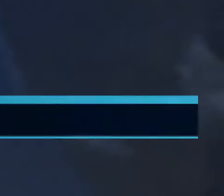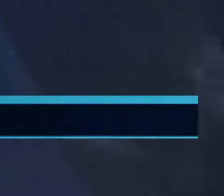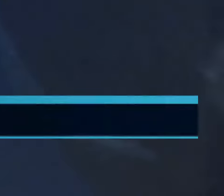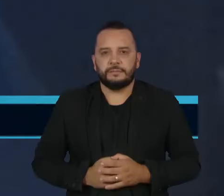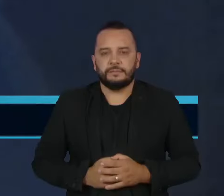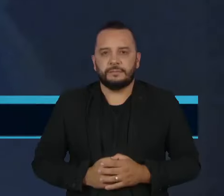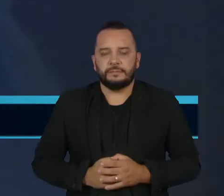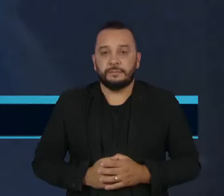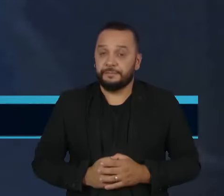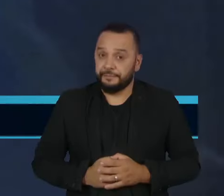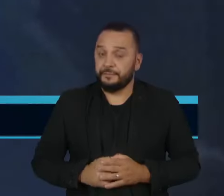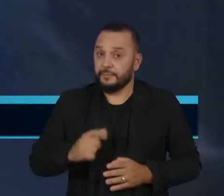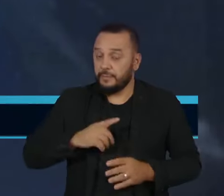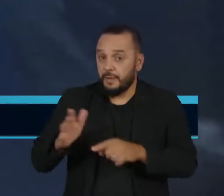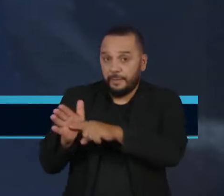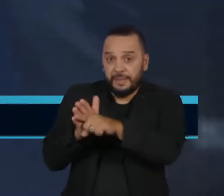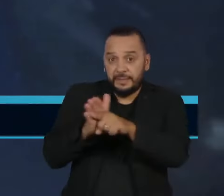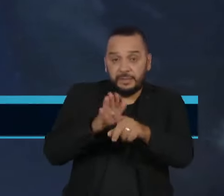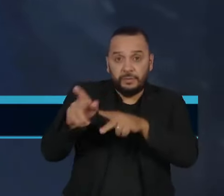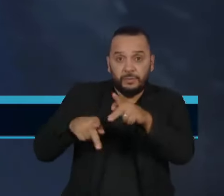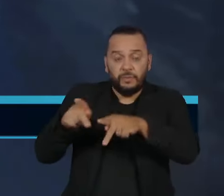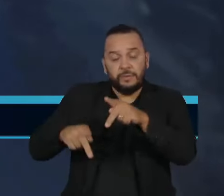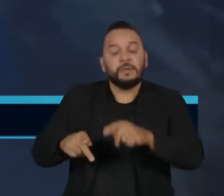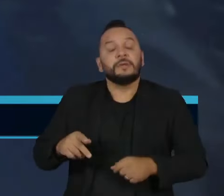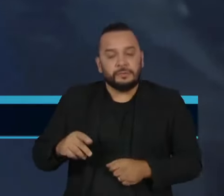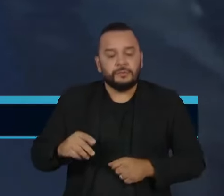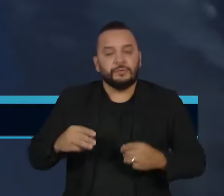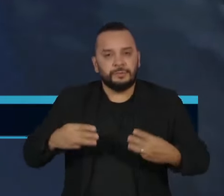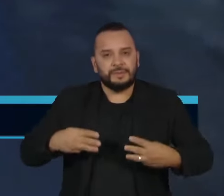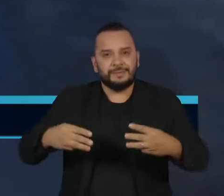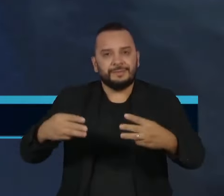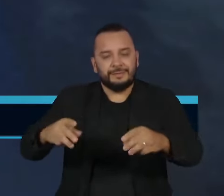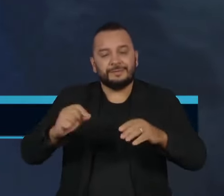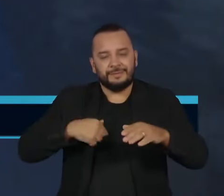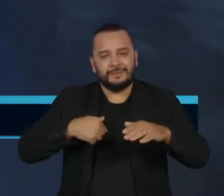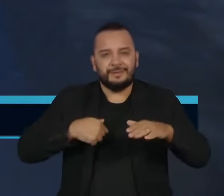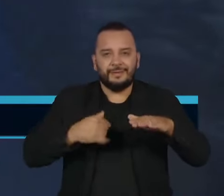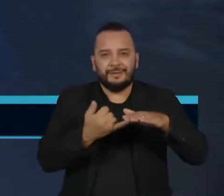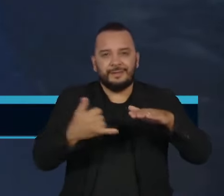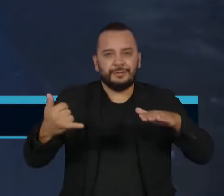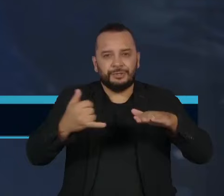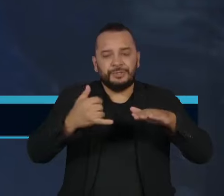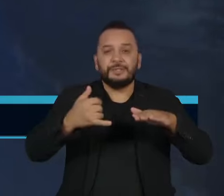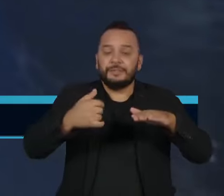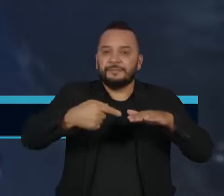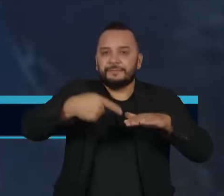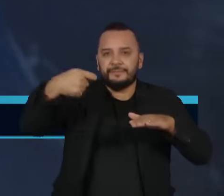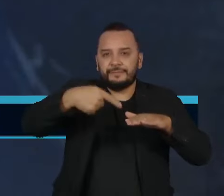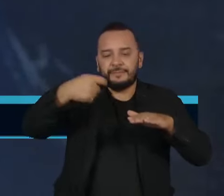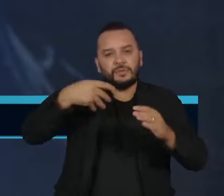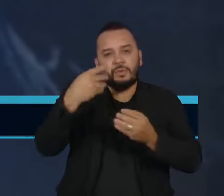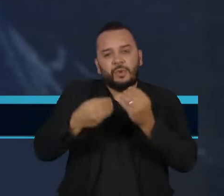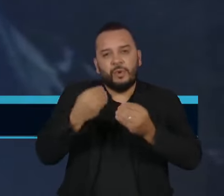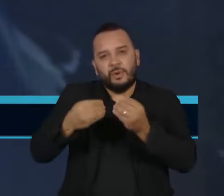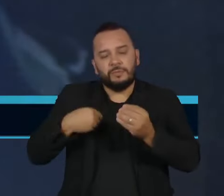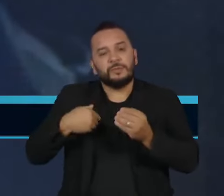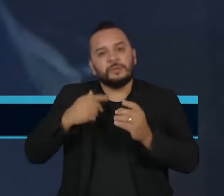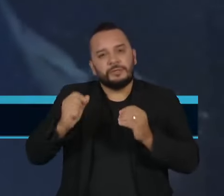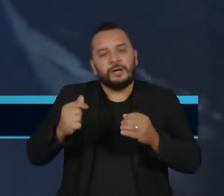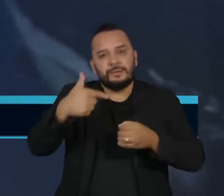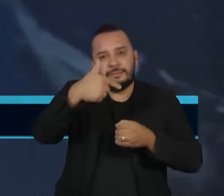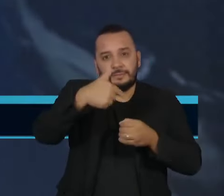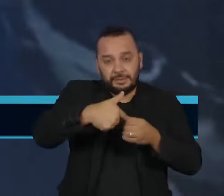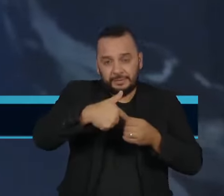Uma consulta pública do Ministério de Minas e Energia sobre o papel do petróleo e do gás na transição energética